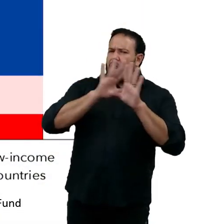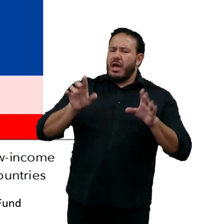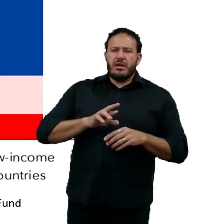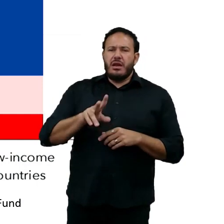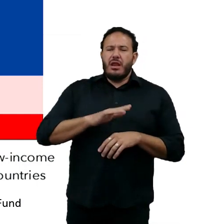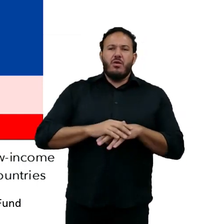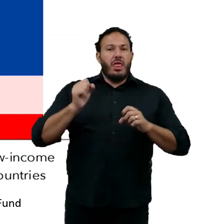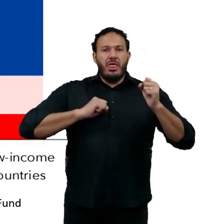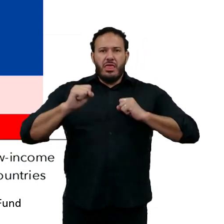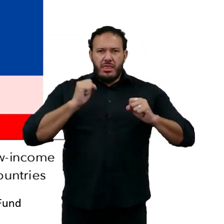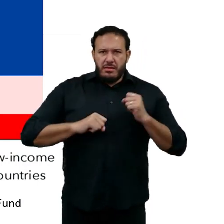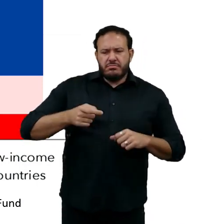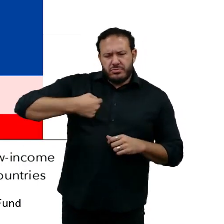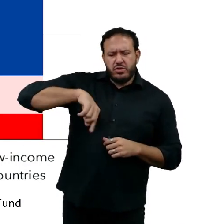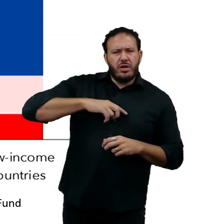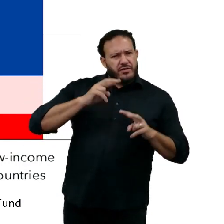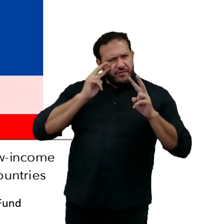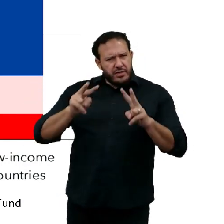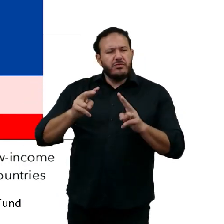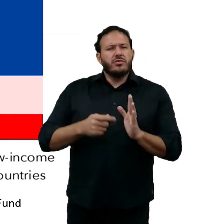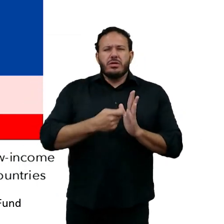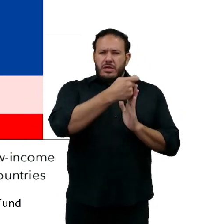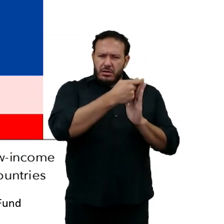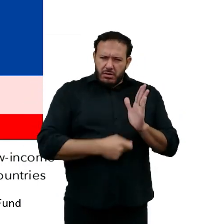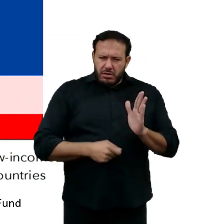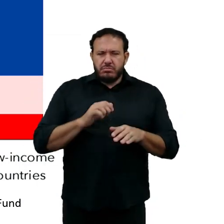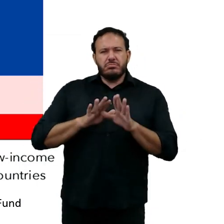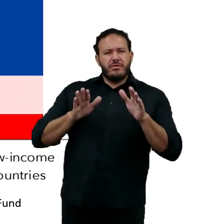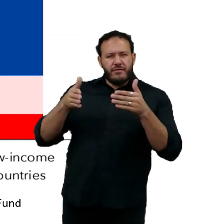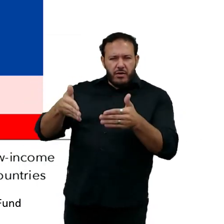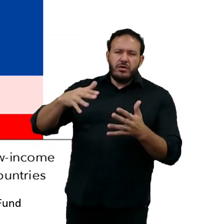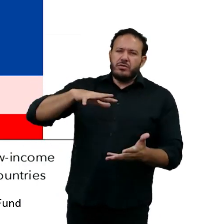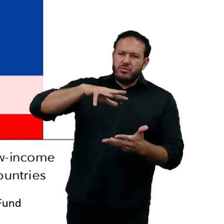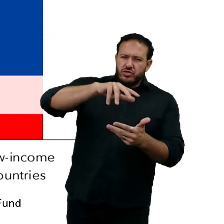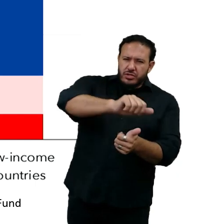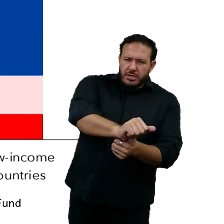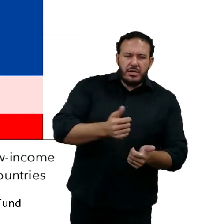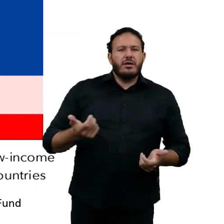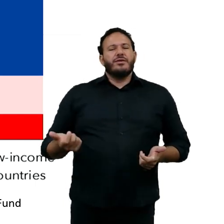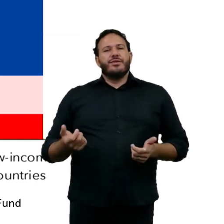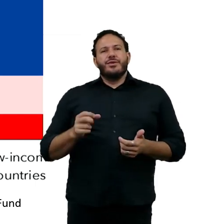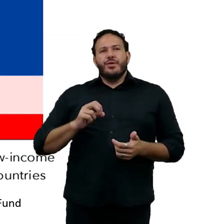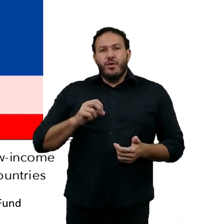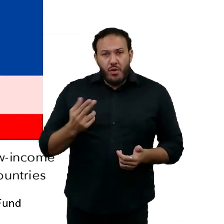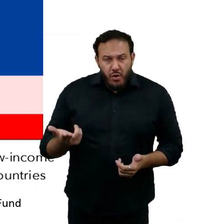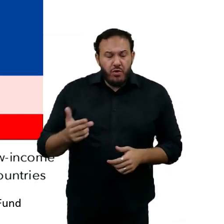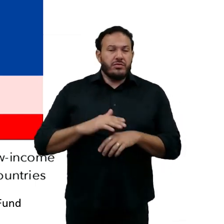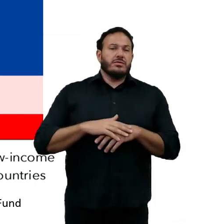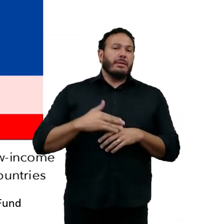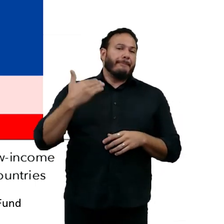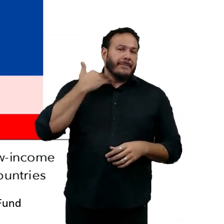Vimos muitos relatórios do Fórum Econômico Mundial ou do Banco Mundial também.